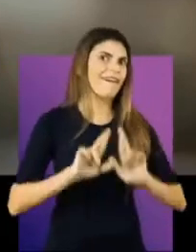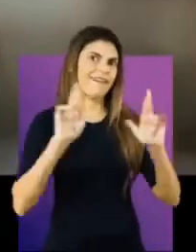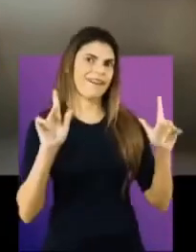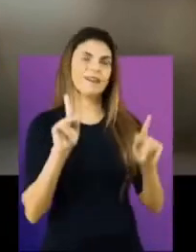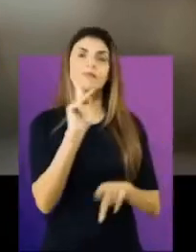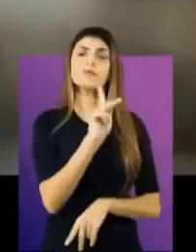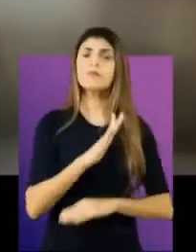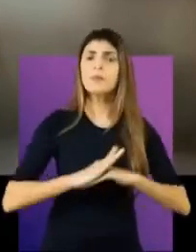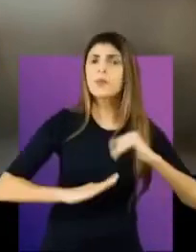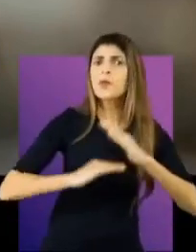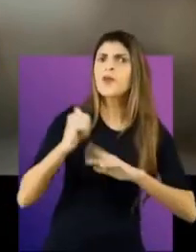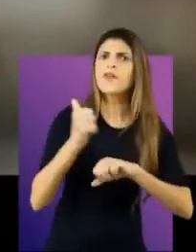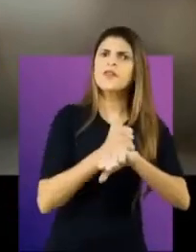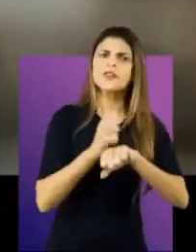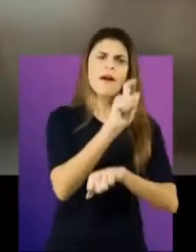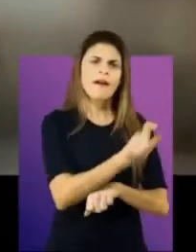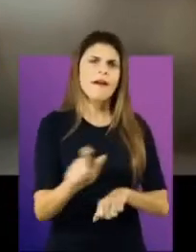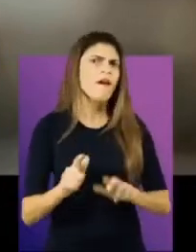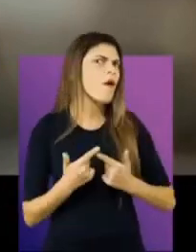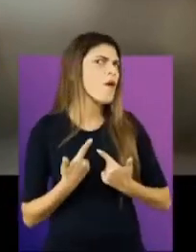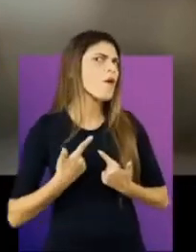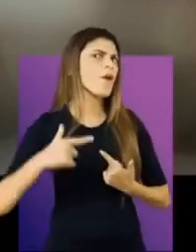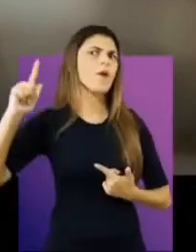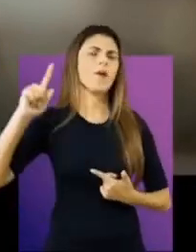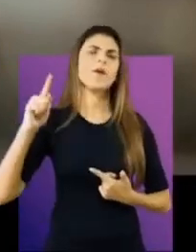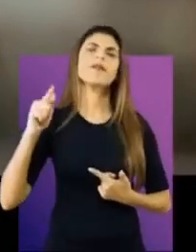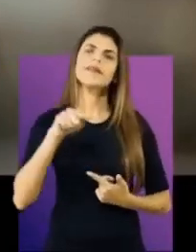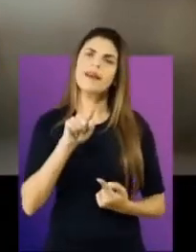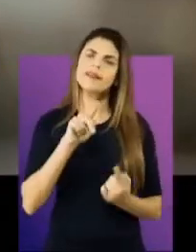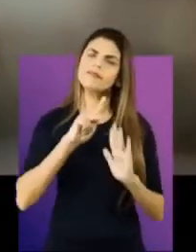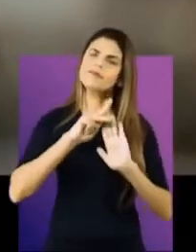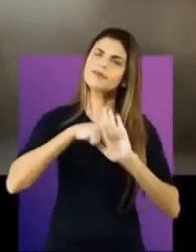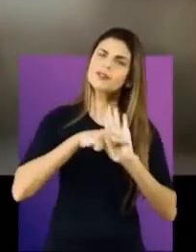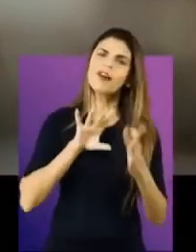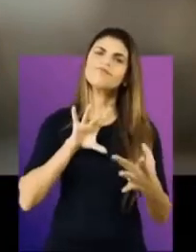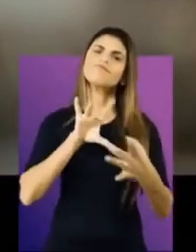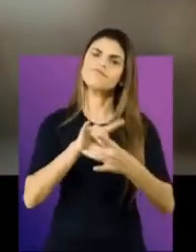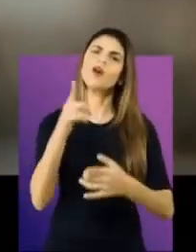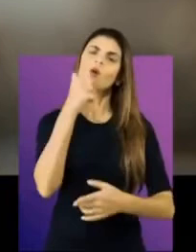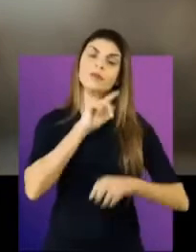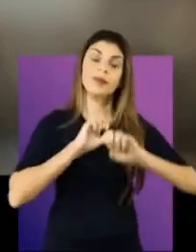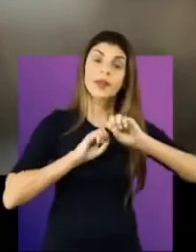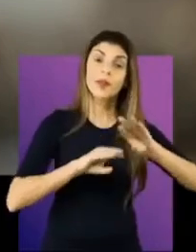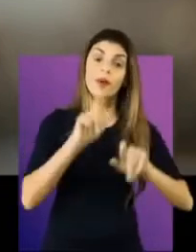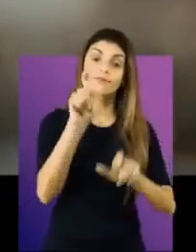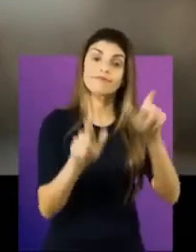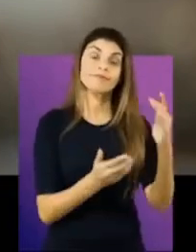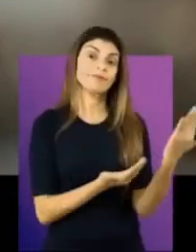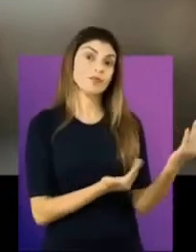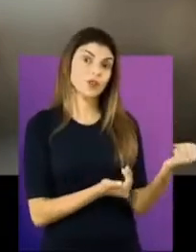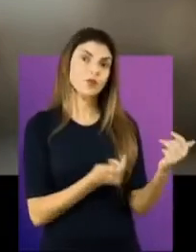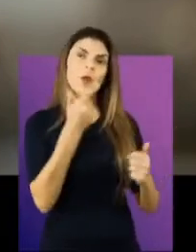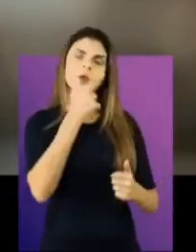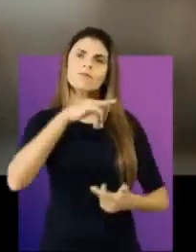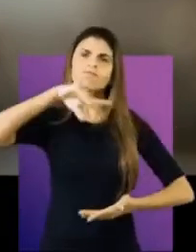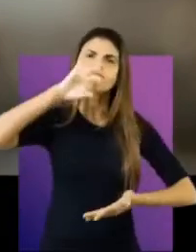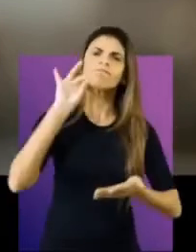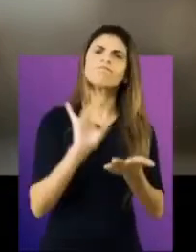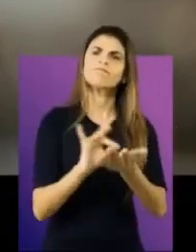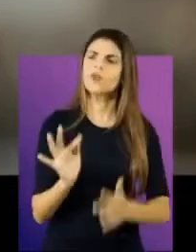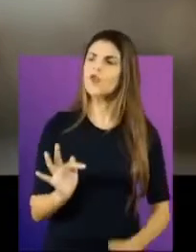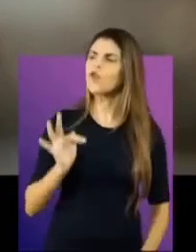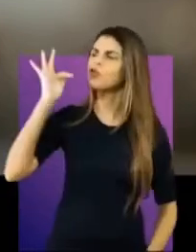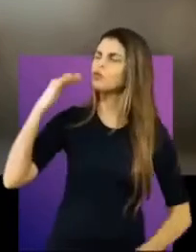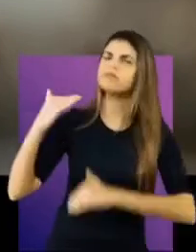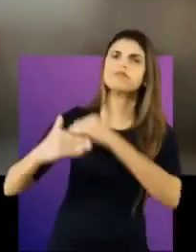nosso mundo hoje é outro. E as profissões também são outras. É para essa nova realidade que nós vamos educar os